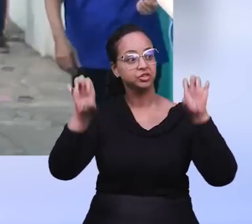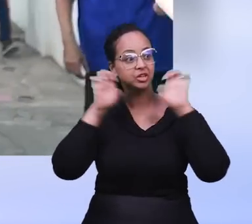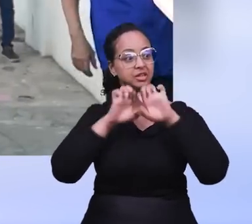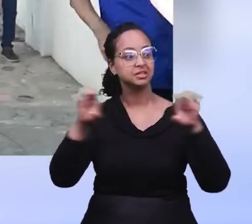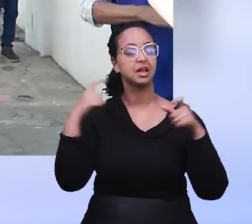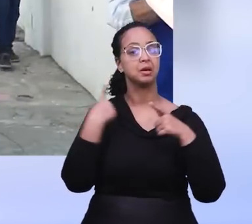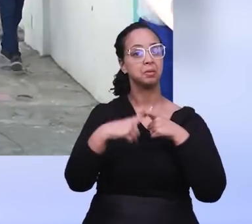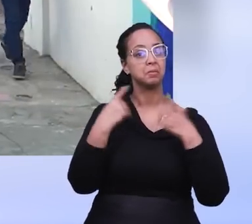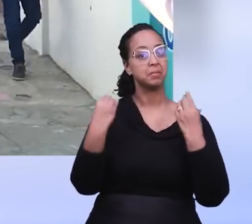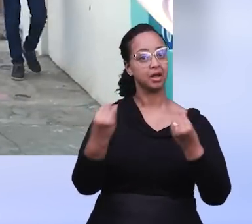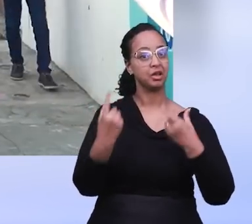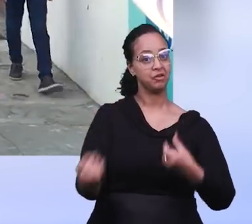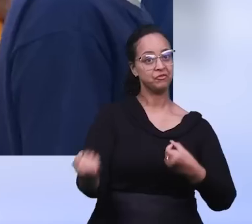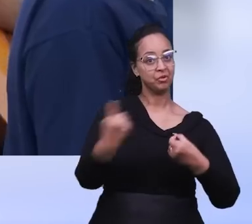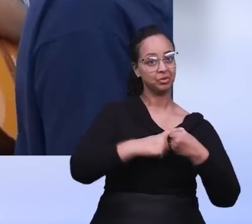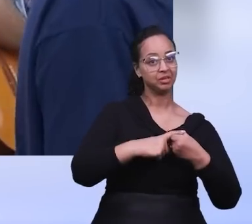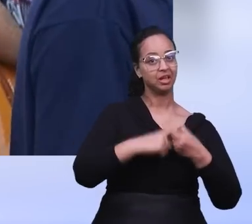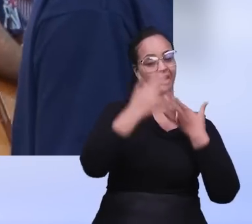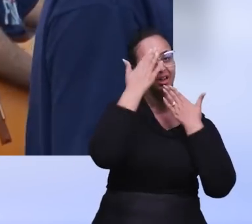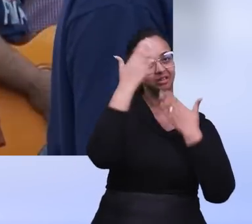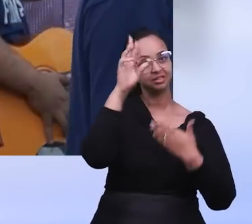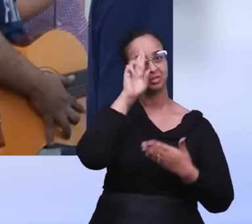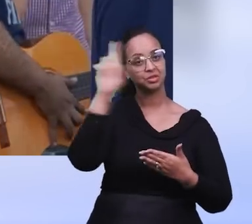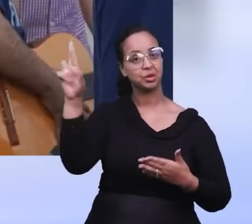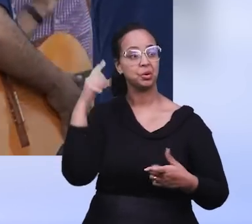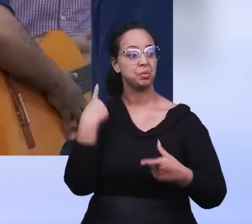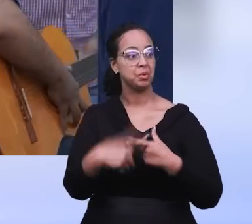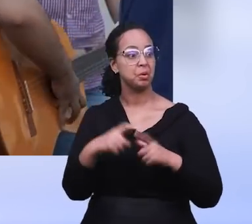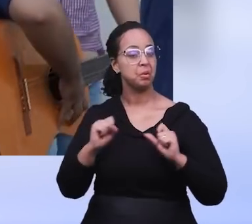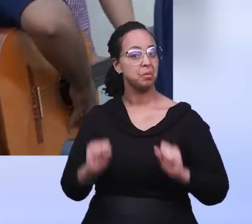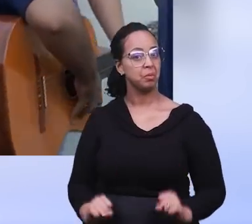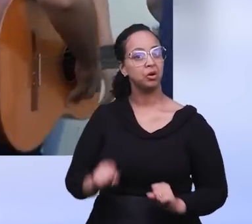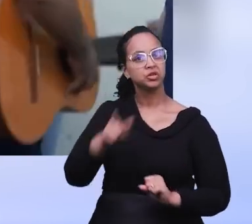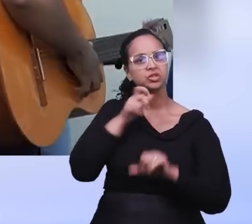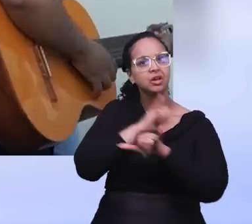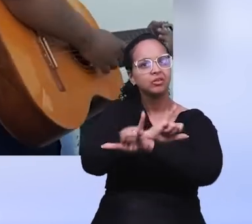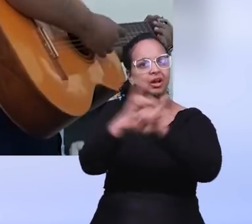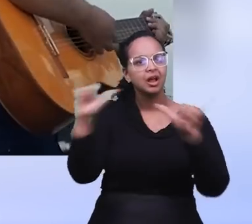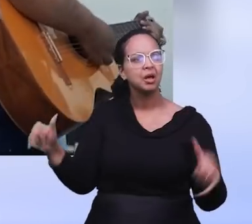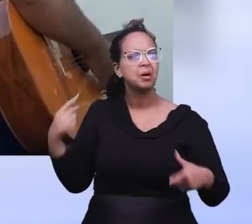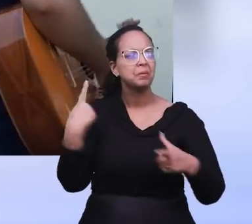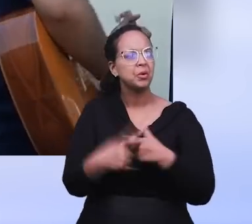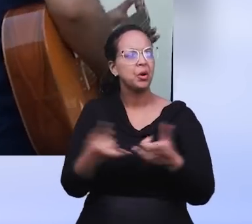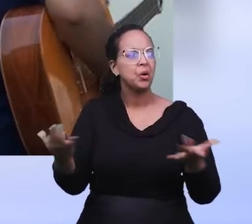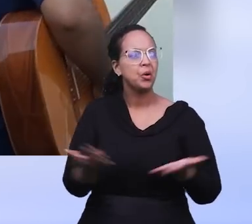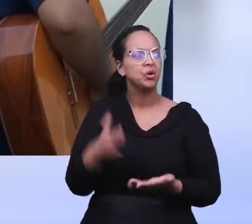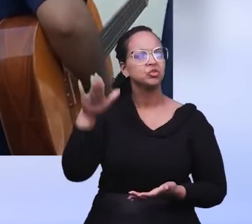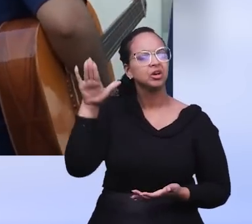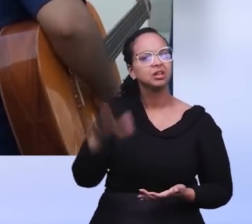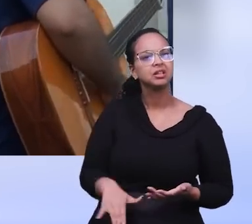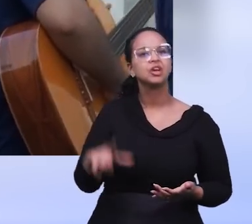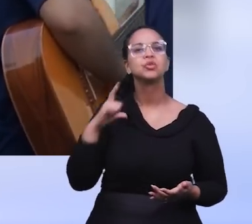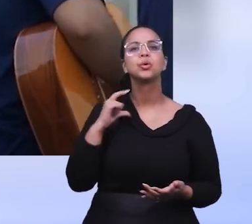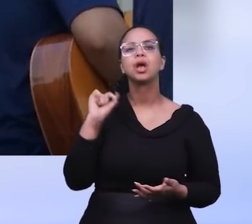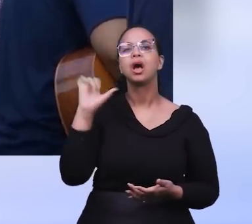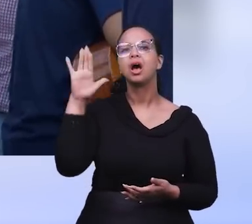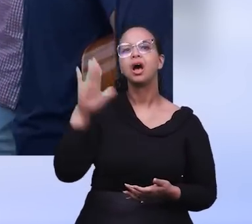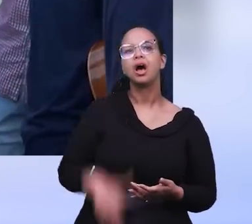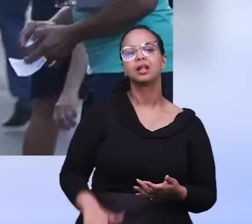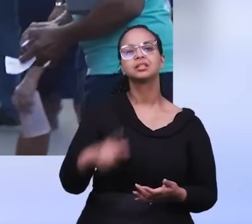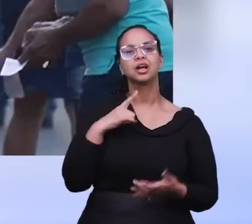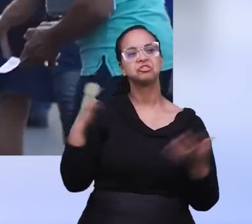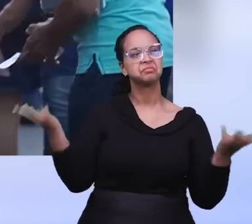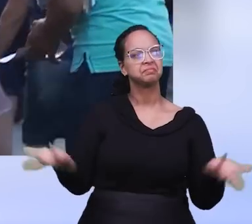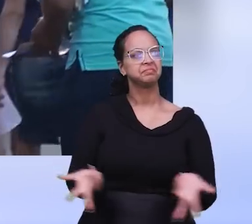e voltaram, sempre glorificando ao Senhor. Então nós podemos dizer que essa tarde, como diz o irmão nosso, foi uma